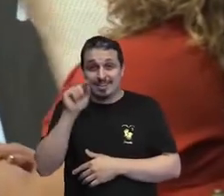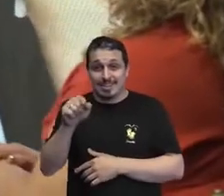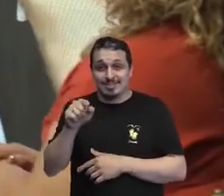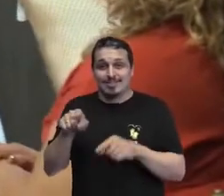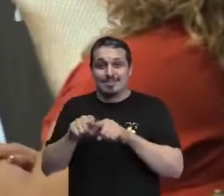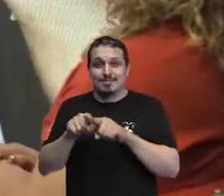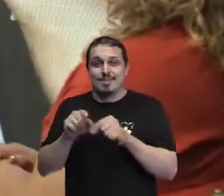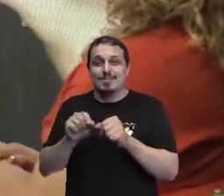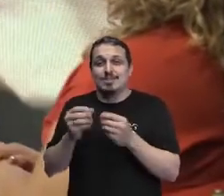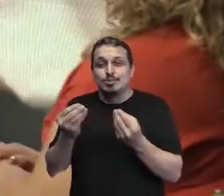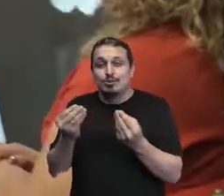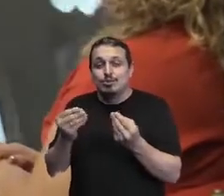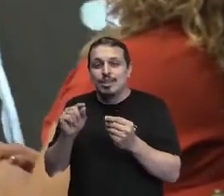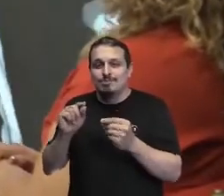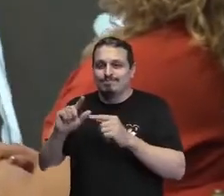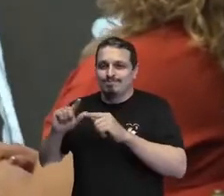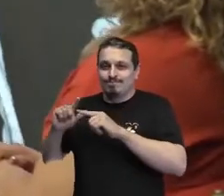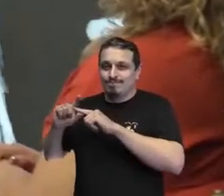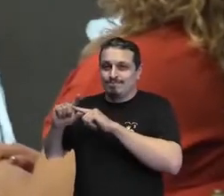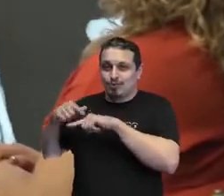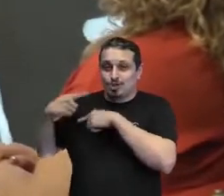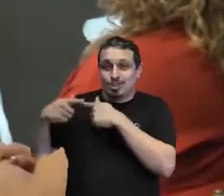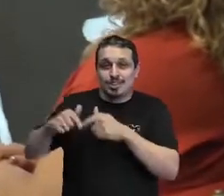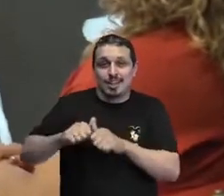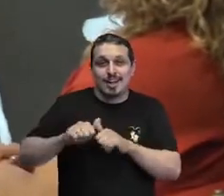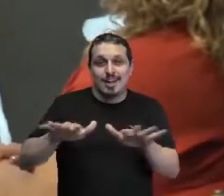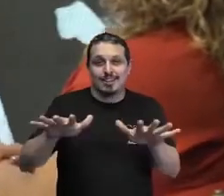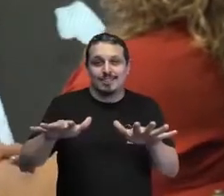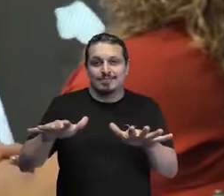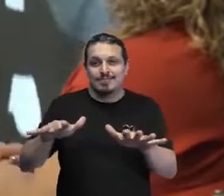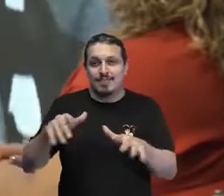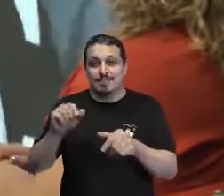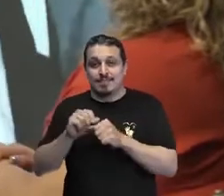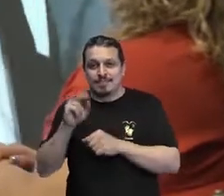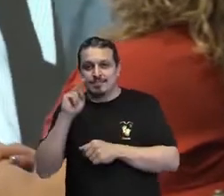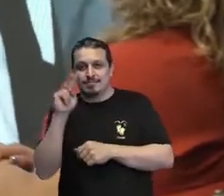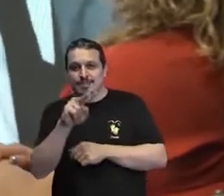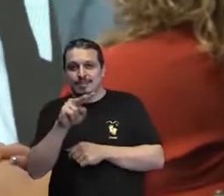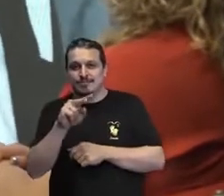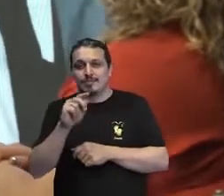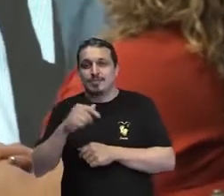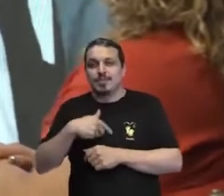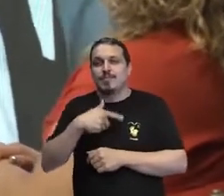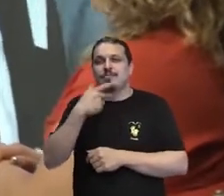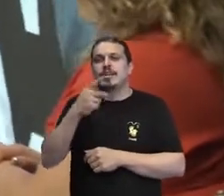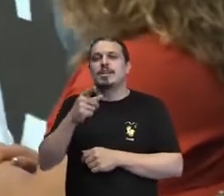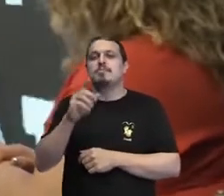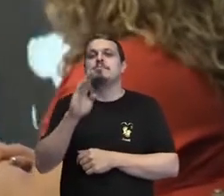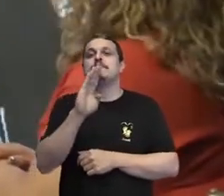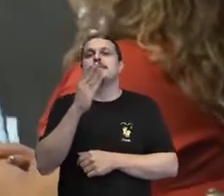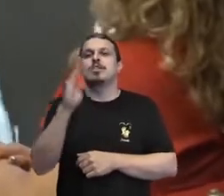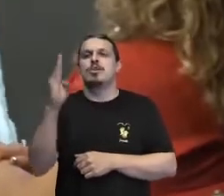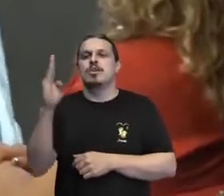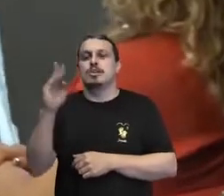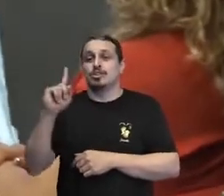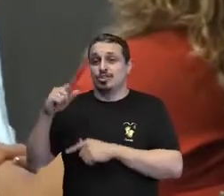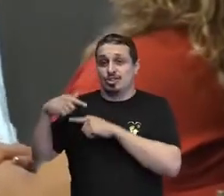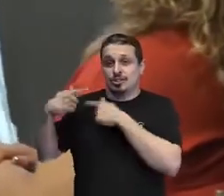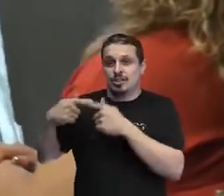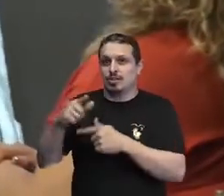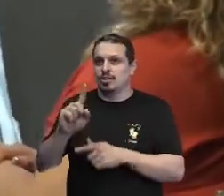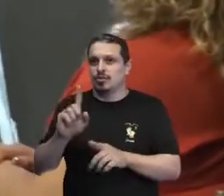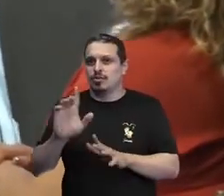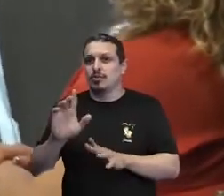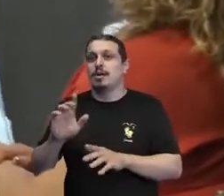de um congresso que fala sobre questionar esse determinismo biológico, genética, não é destino, você como uma